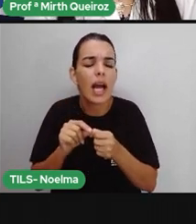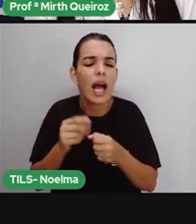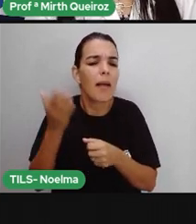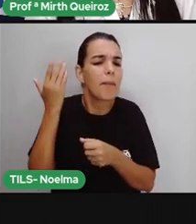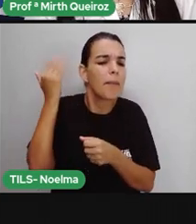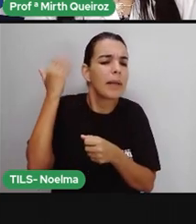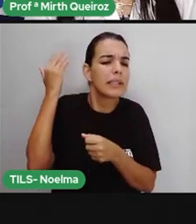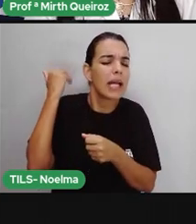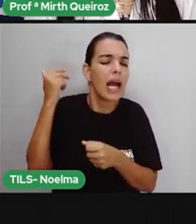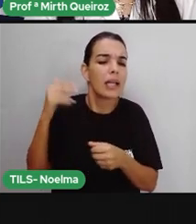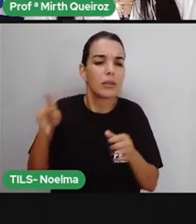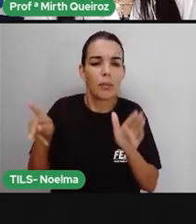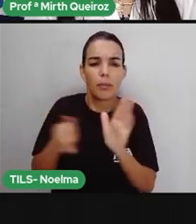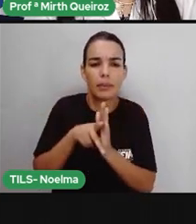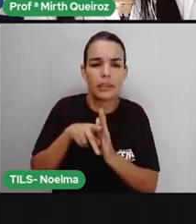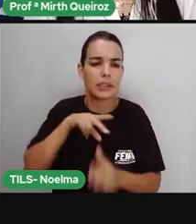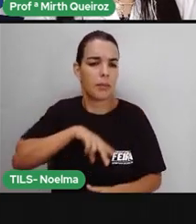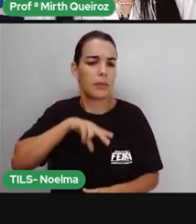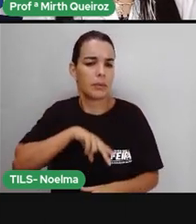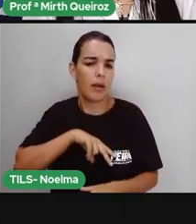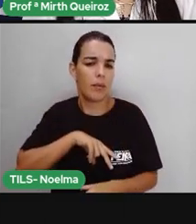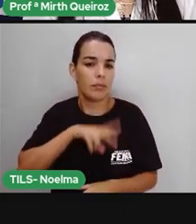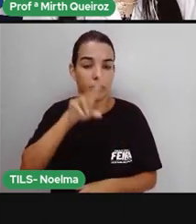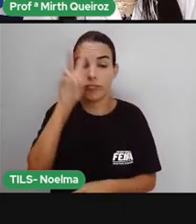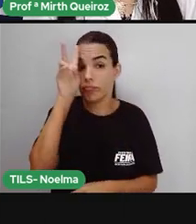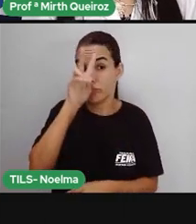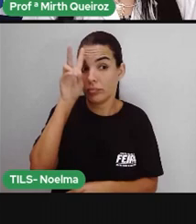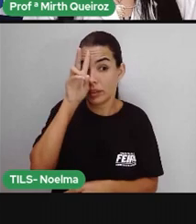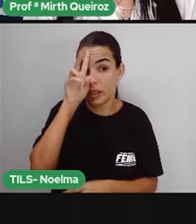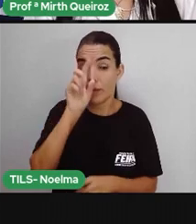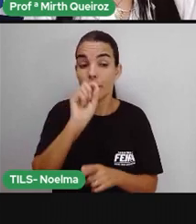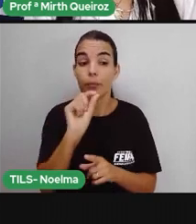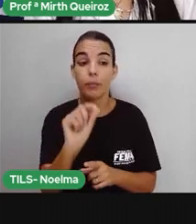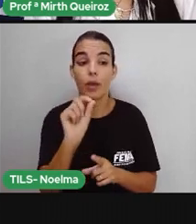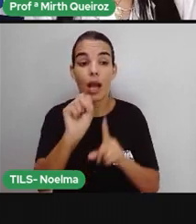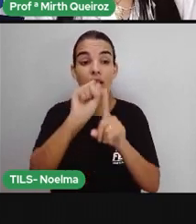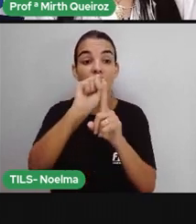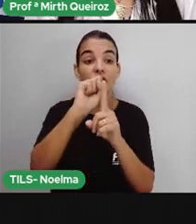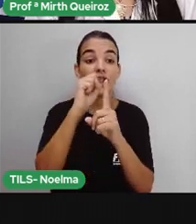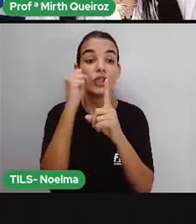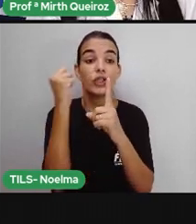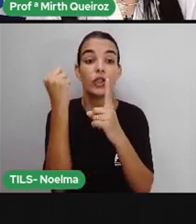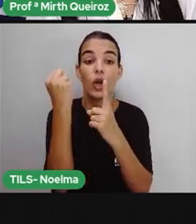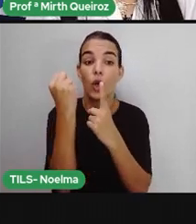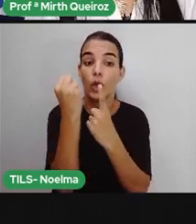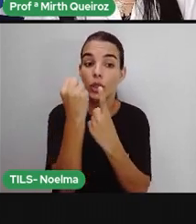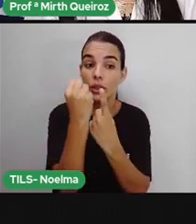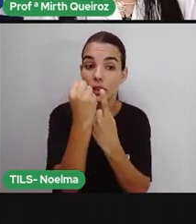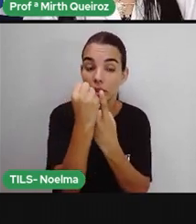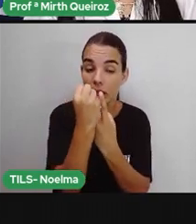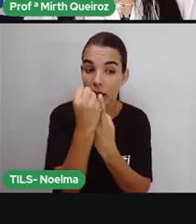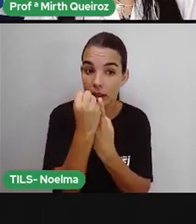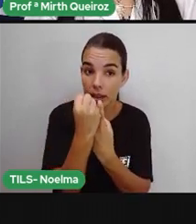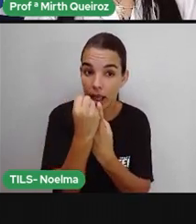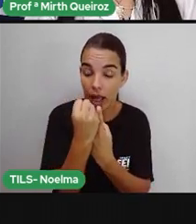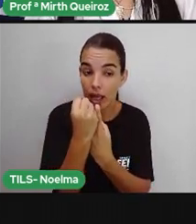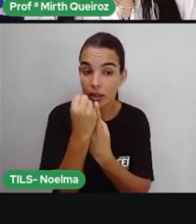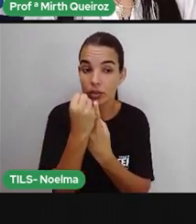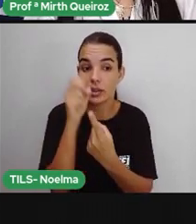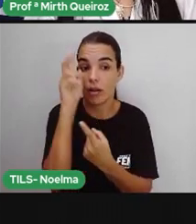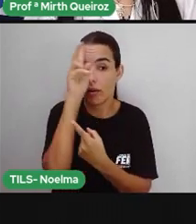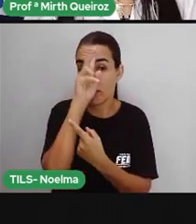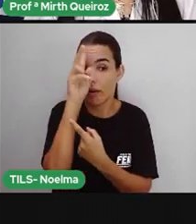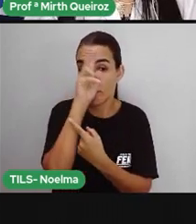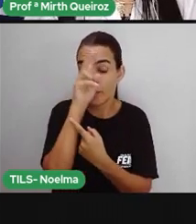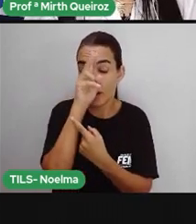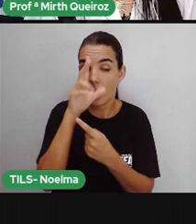engenhos. Só lembrando, quando a gente falou sobre o Brasil Colônia,